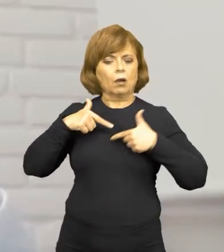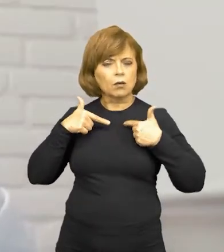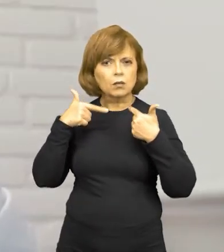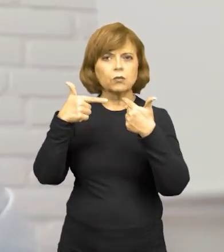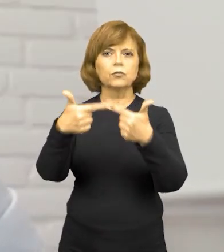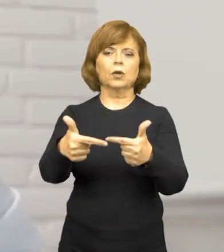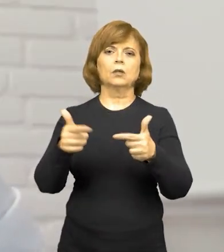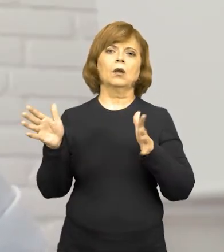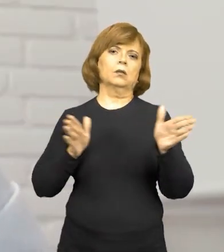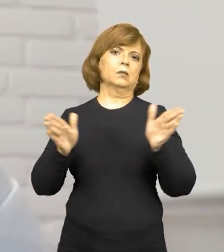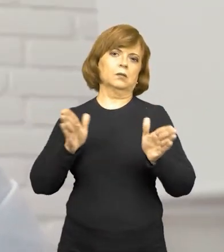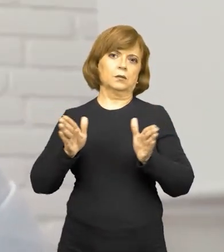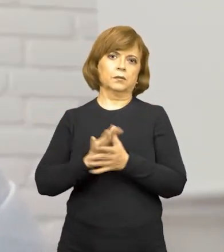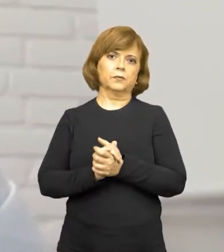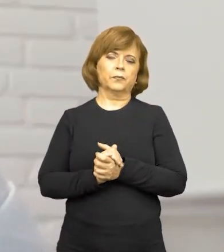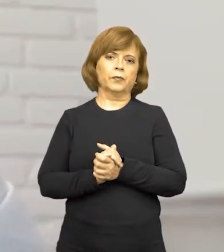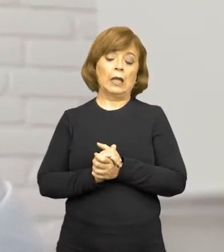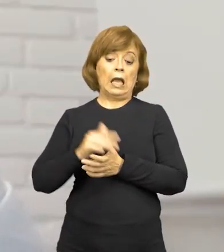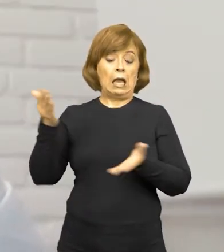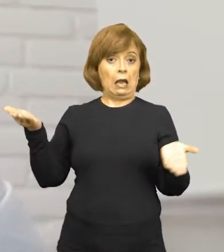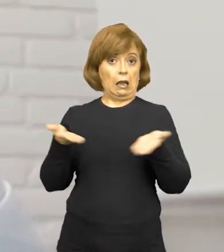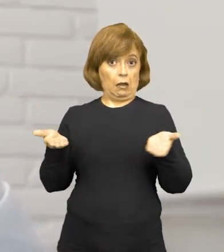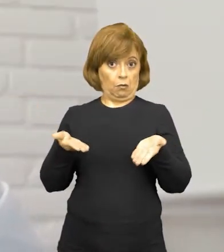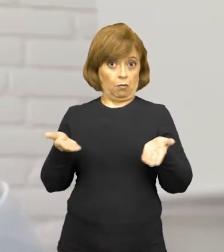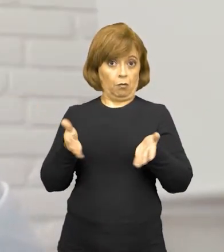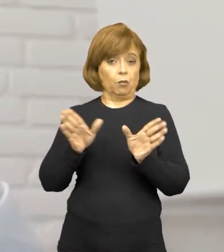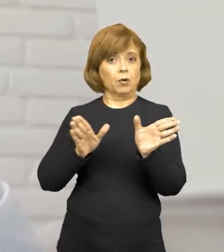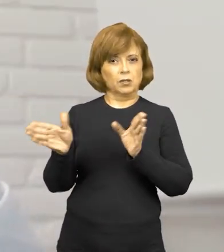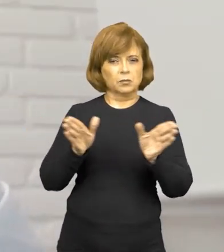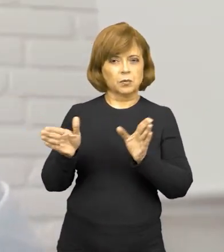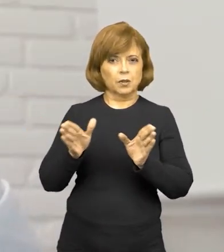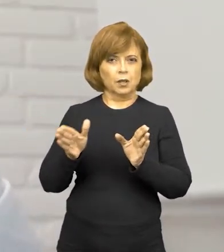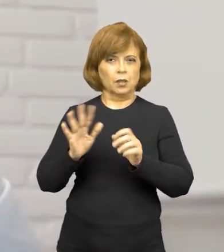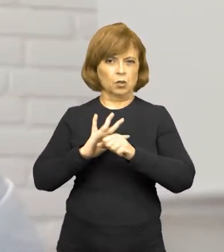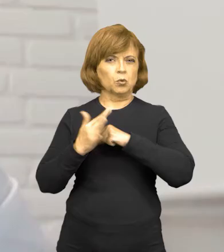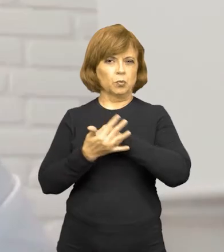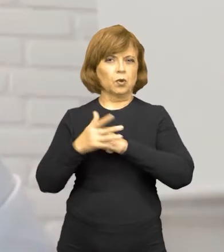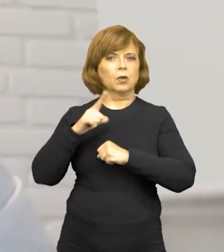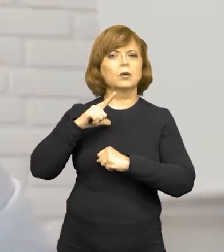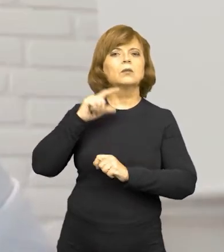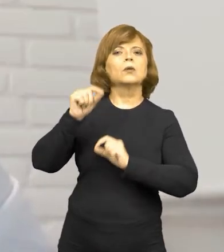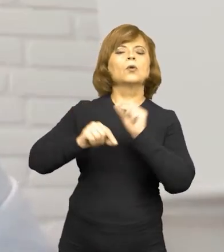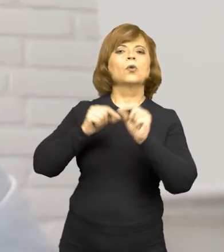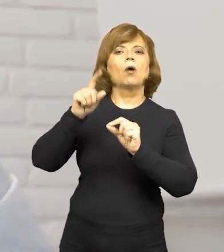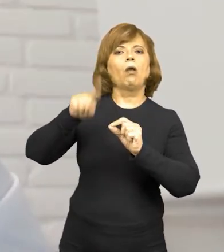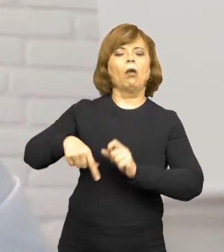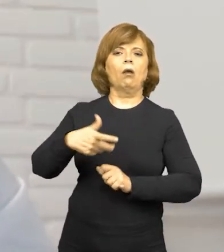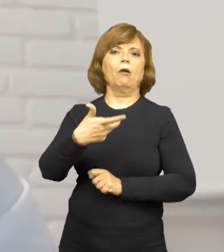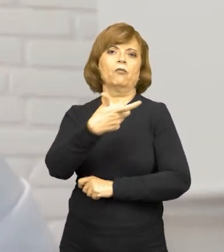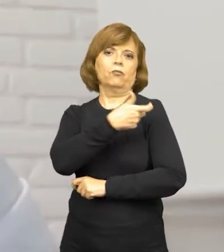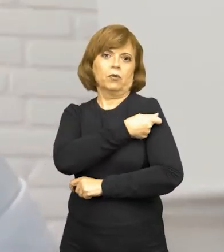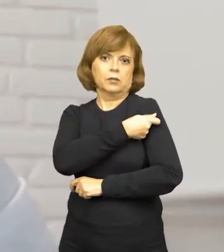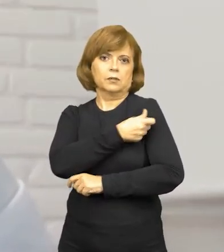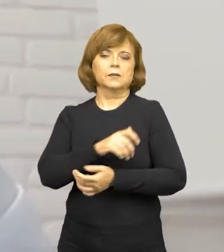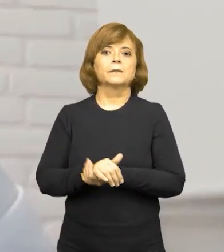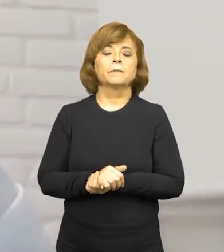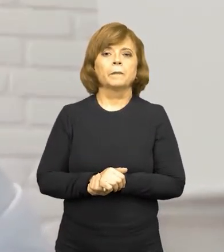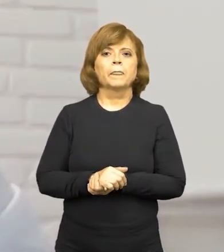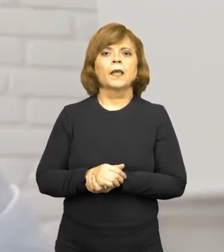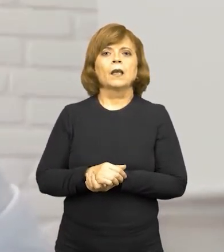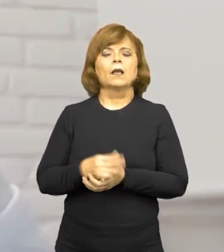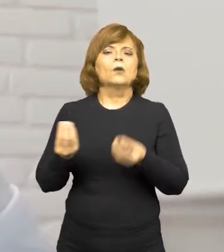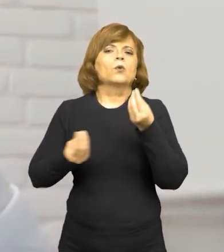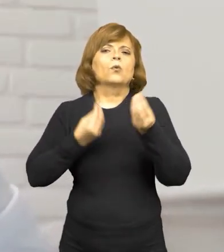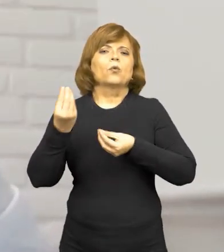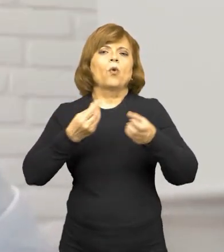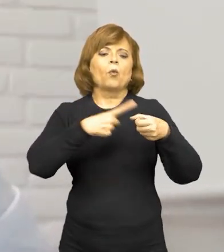grave e excepcional. Na fase atual da pandemia, que se tem é a questão da vacinação e a forma